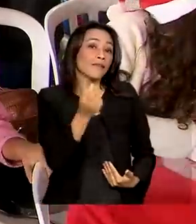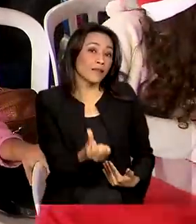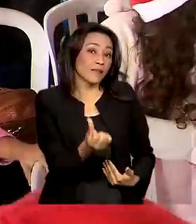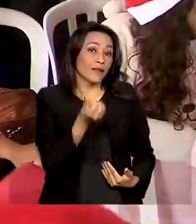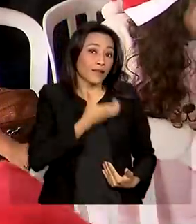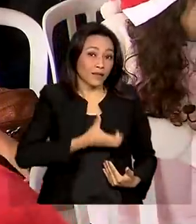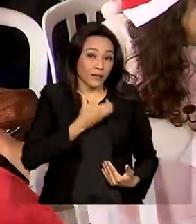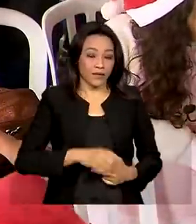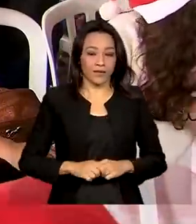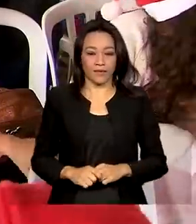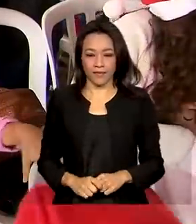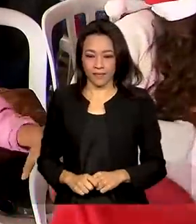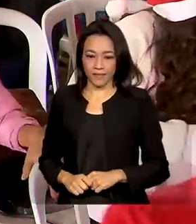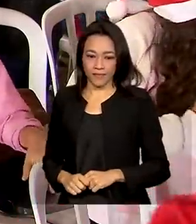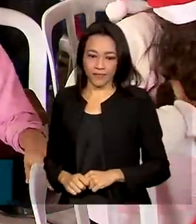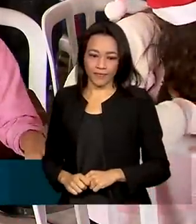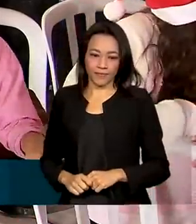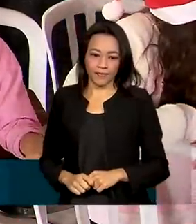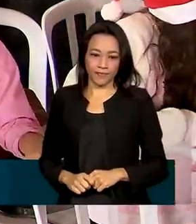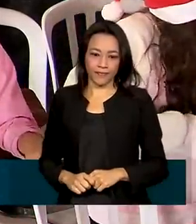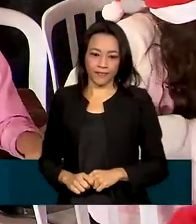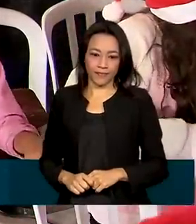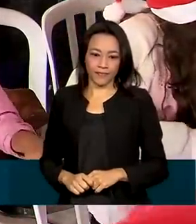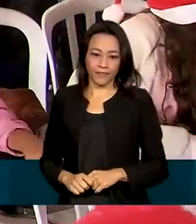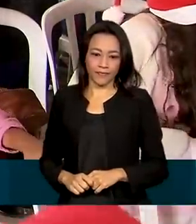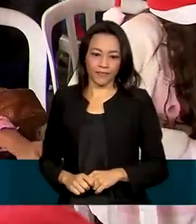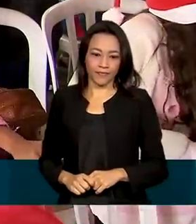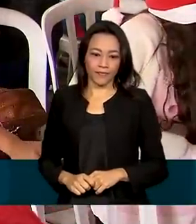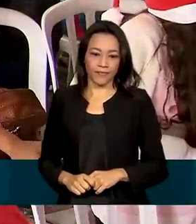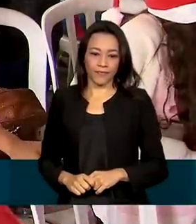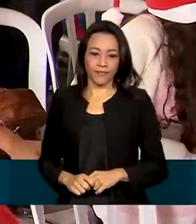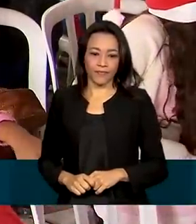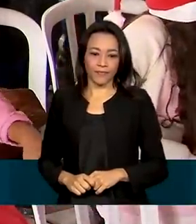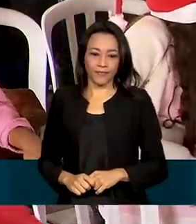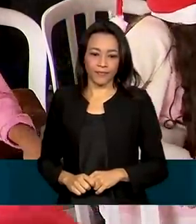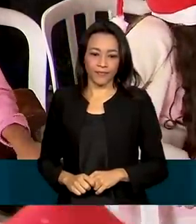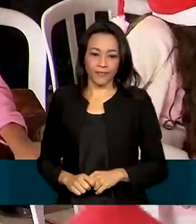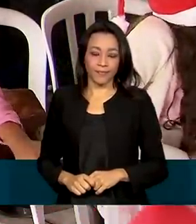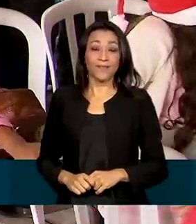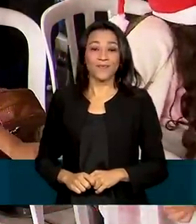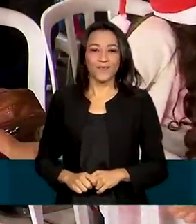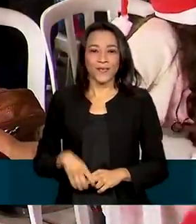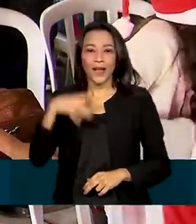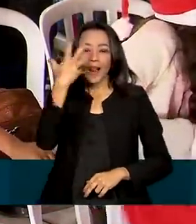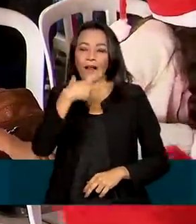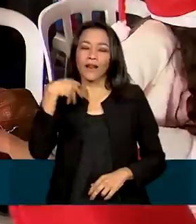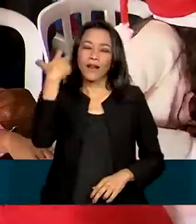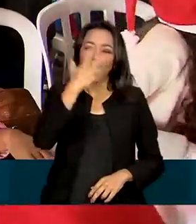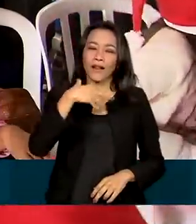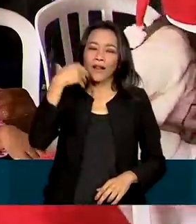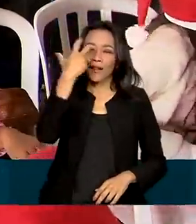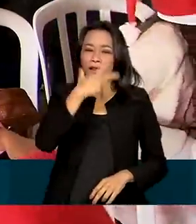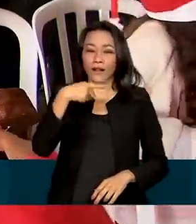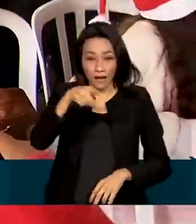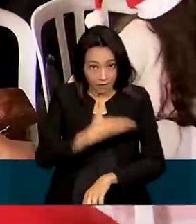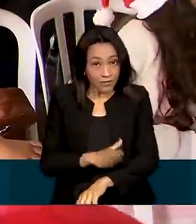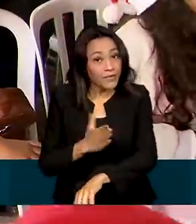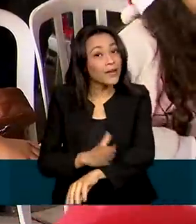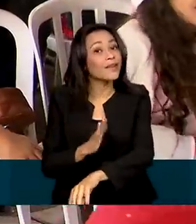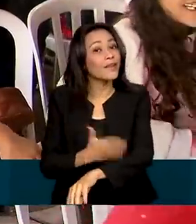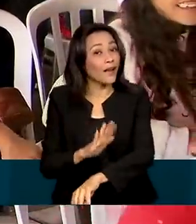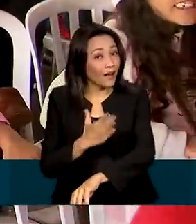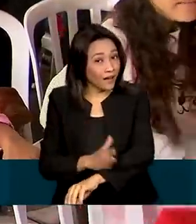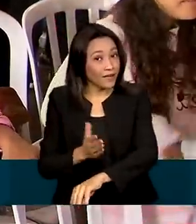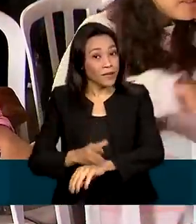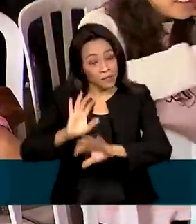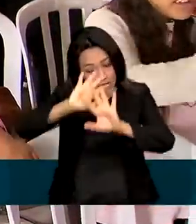A música foi ensaiada pelos pequenos para